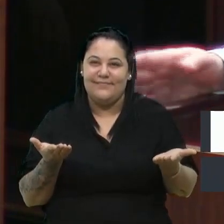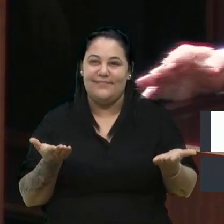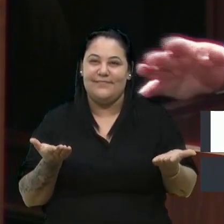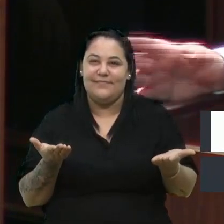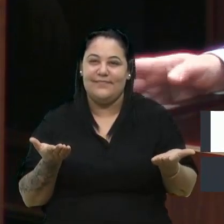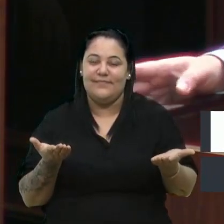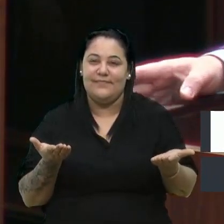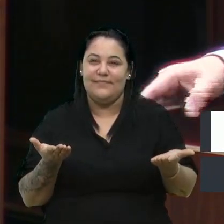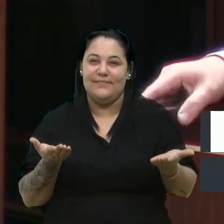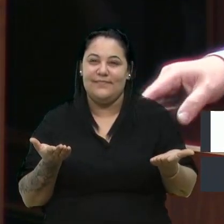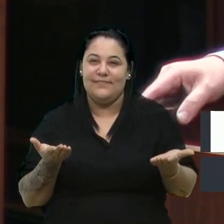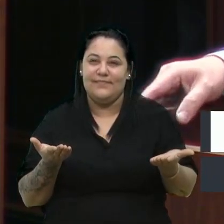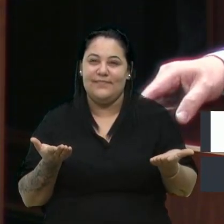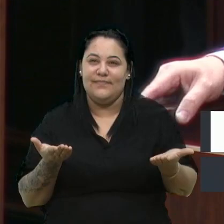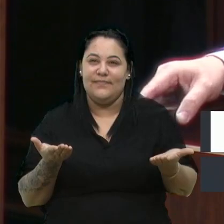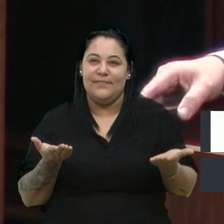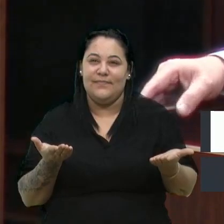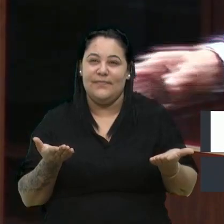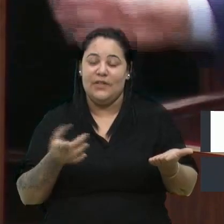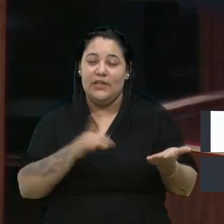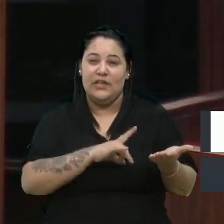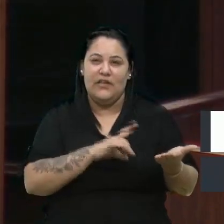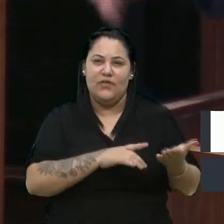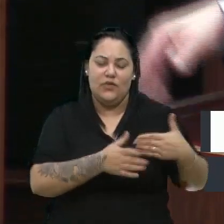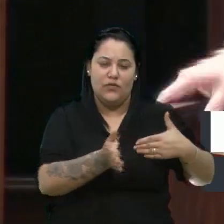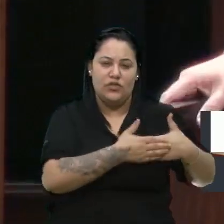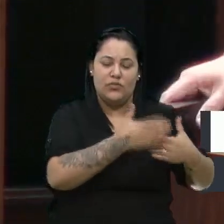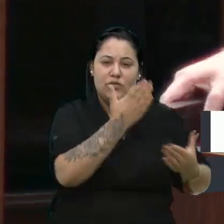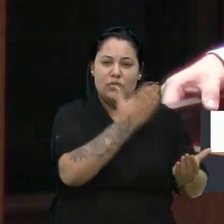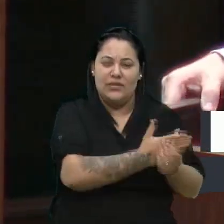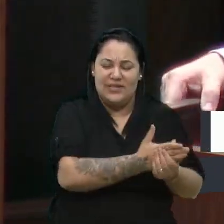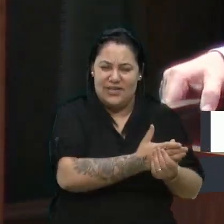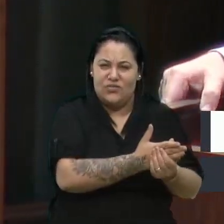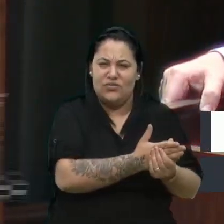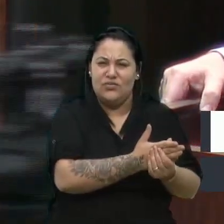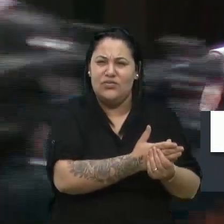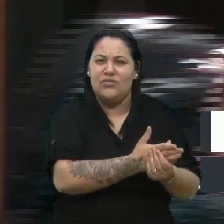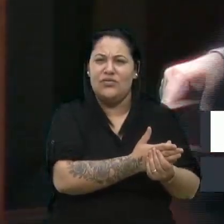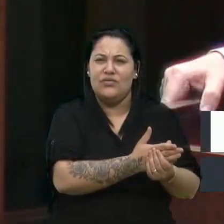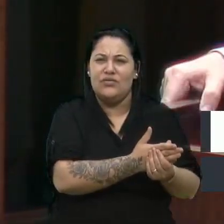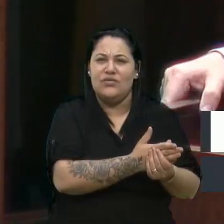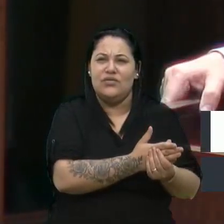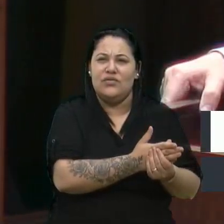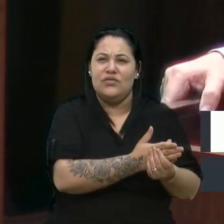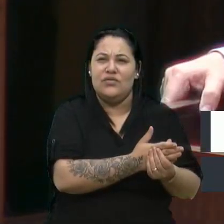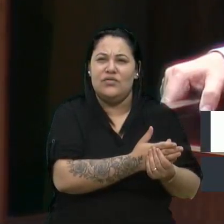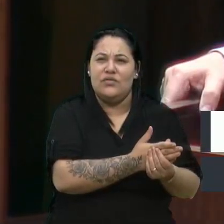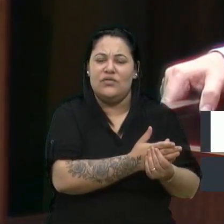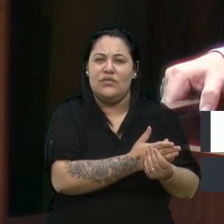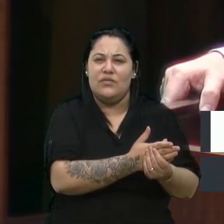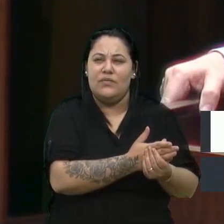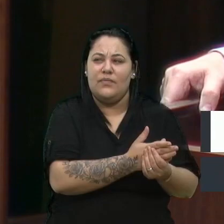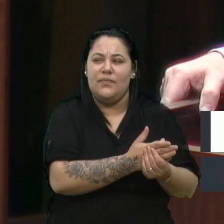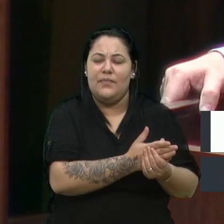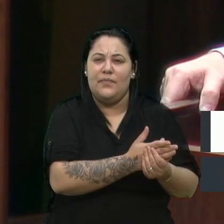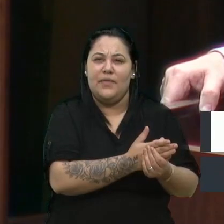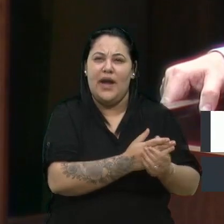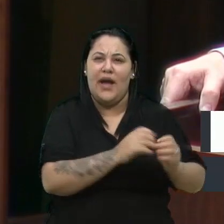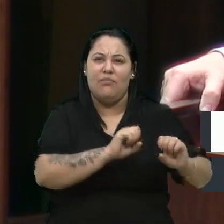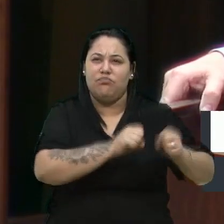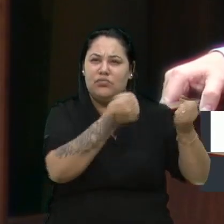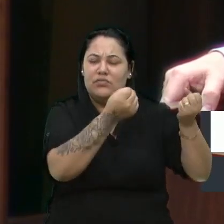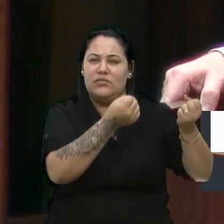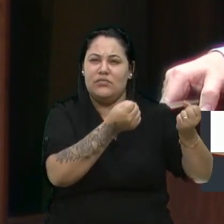fechamento daquele processo de ação demolitória daquela área. Então,